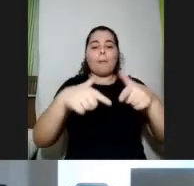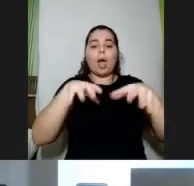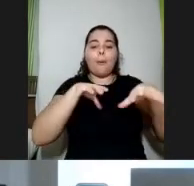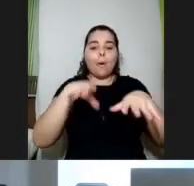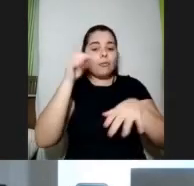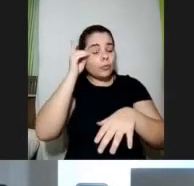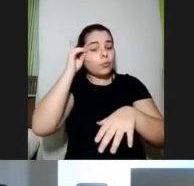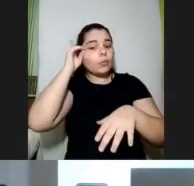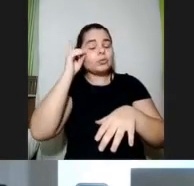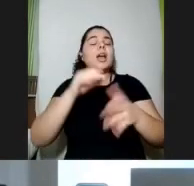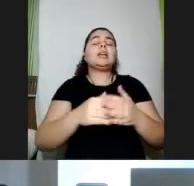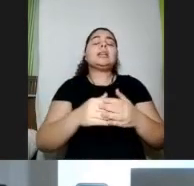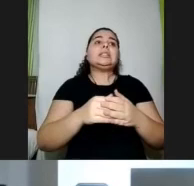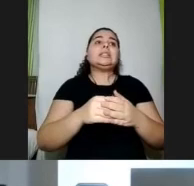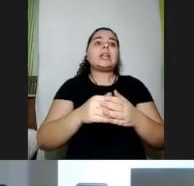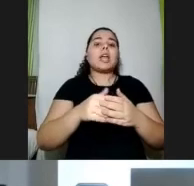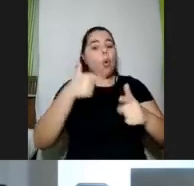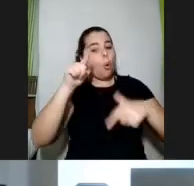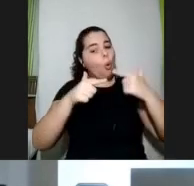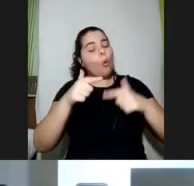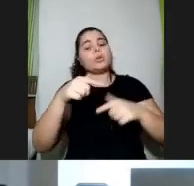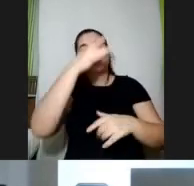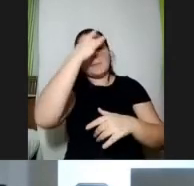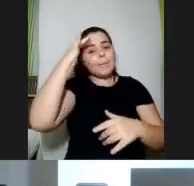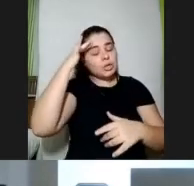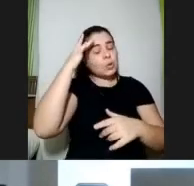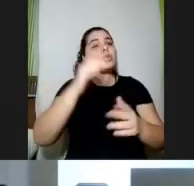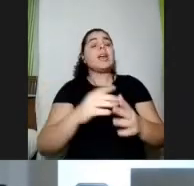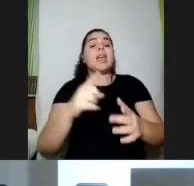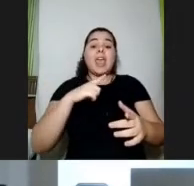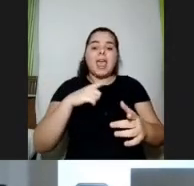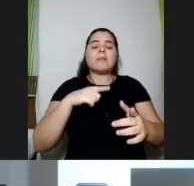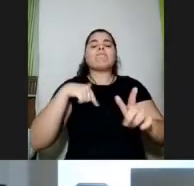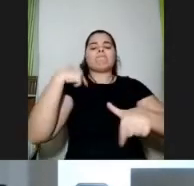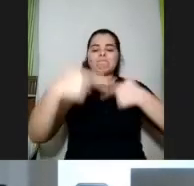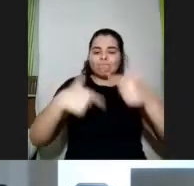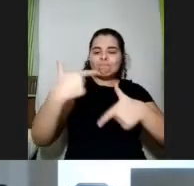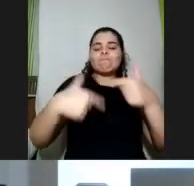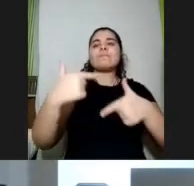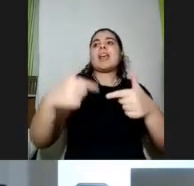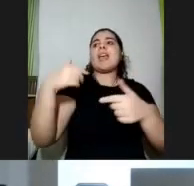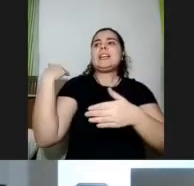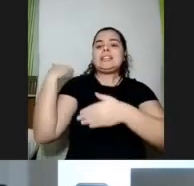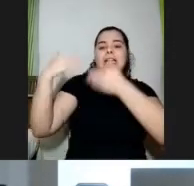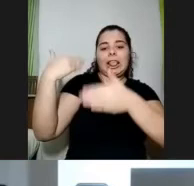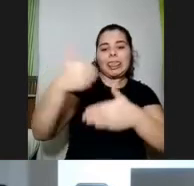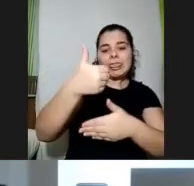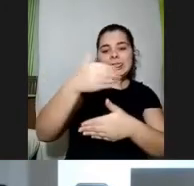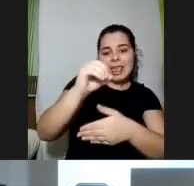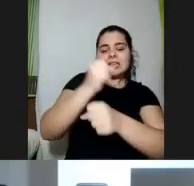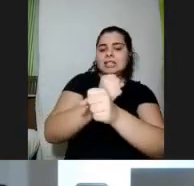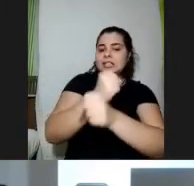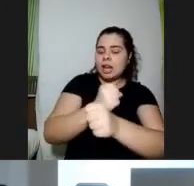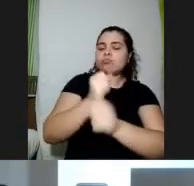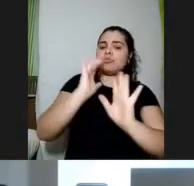outras pessoas que não estão aqui com a gente hoje e tenho me dedicado aí nos últimos dez anos a, já trabalho com